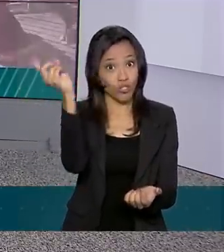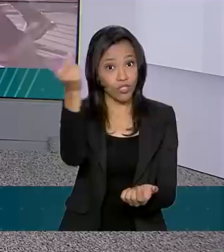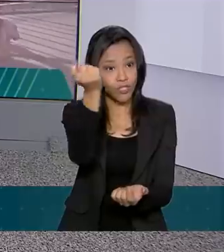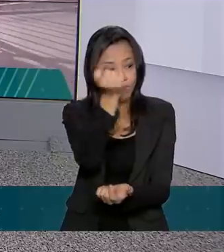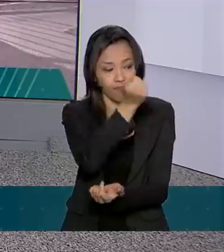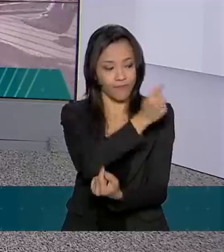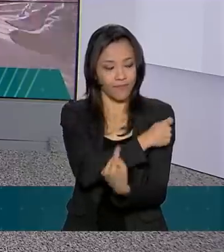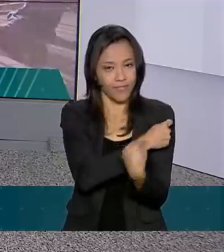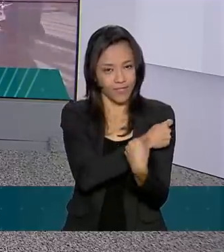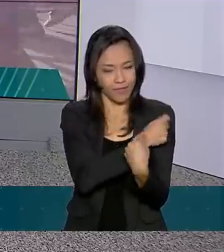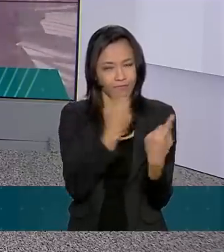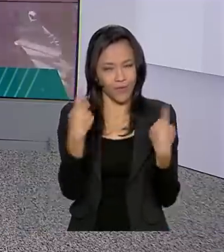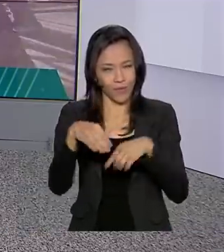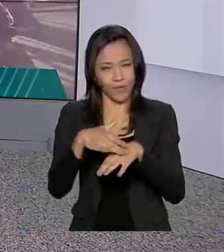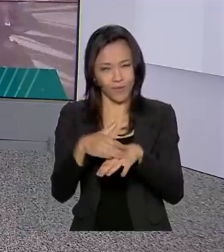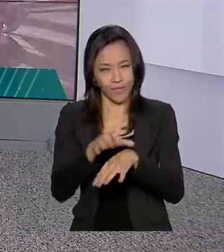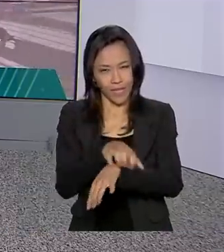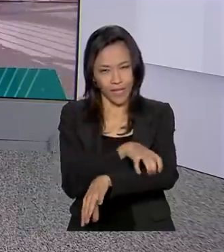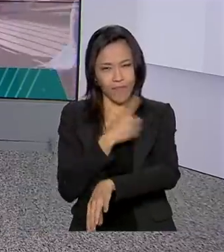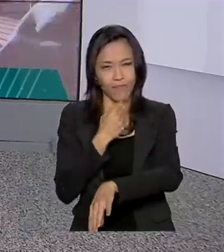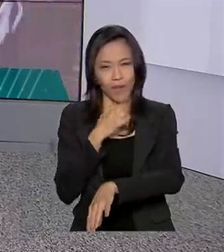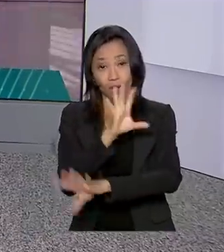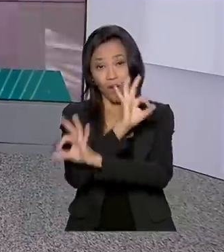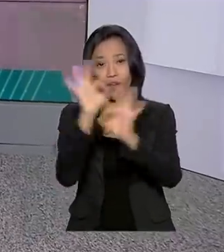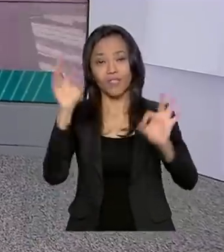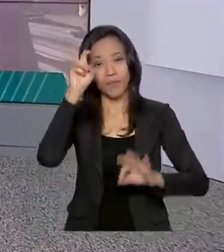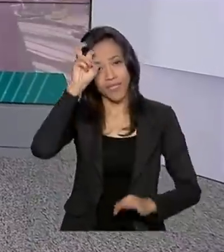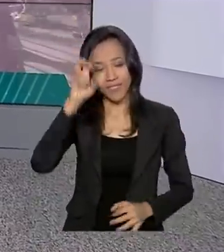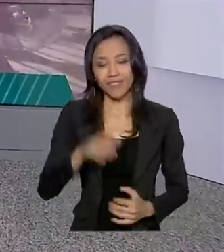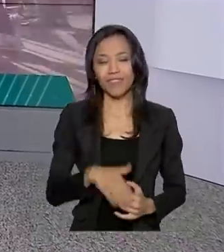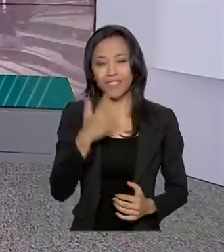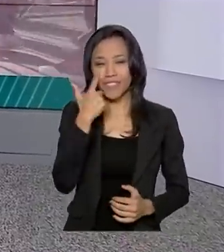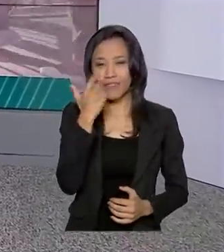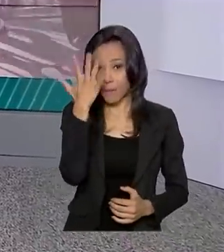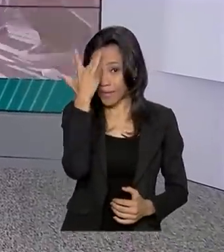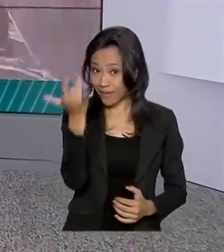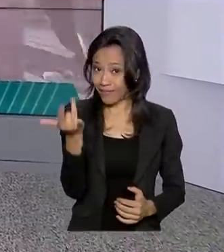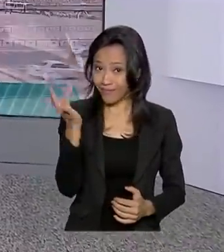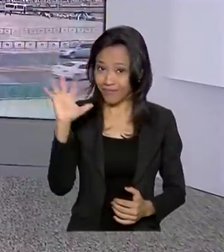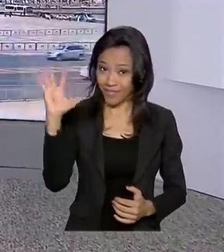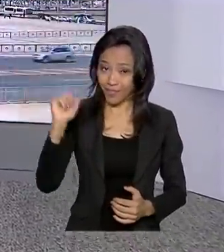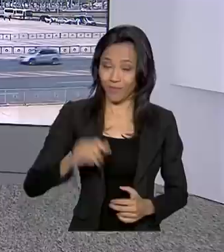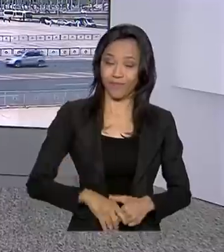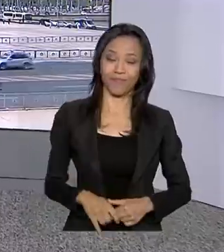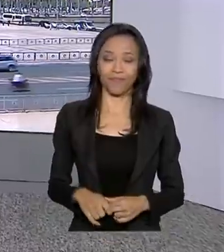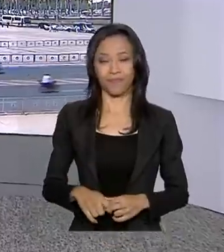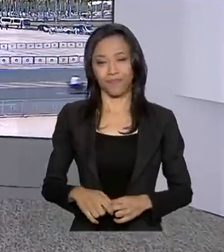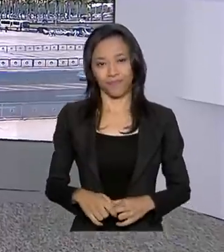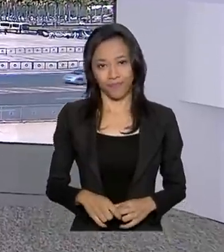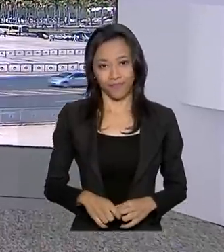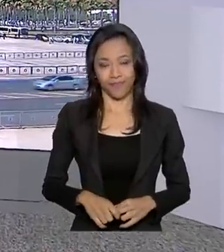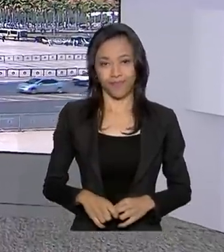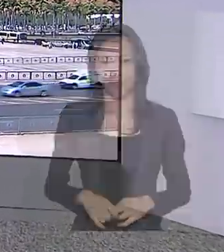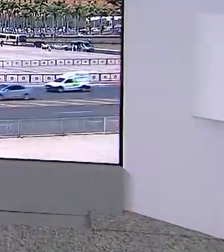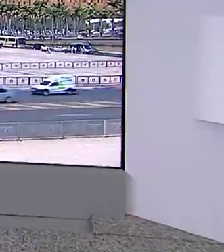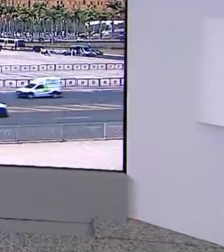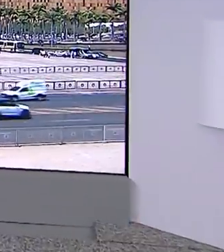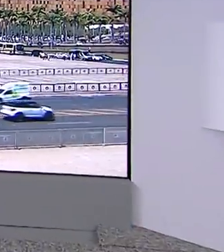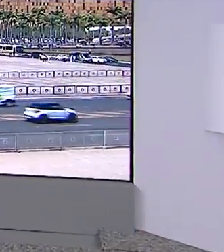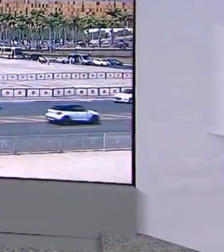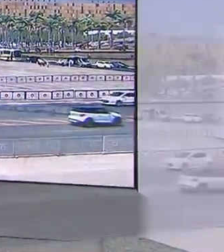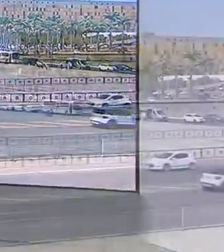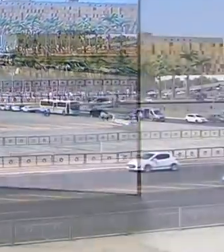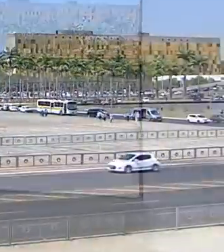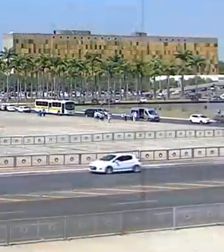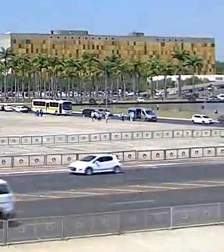vacinação contra o sarampo. Ótima quinta-feira para você, a gente se vê amanhã. Até lá, tchau, tchau. Tchau,